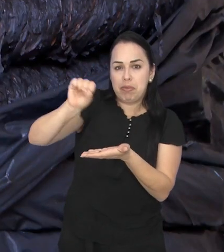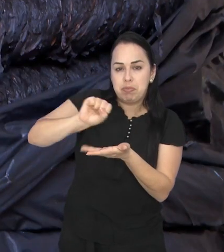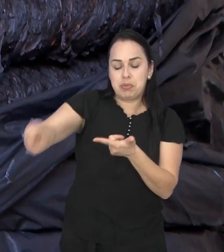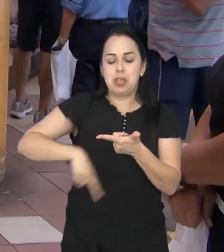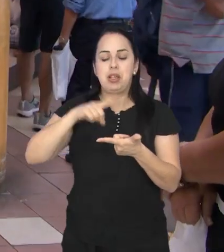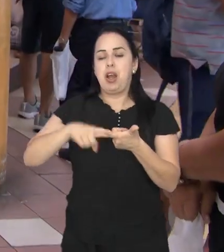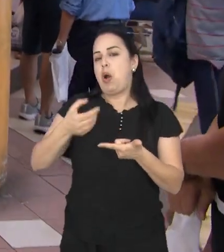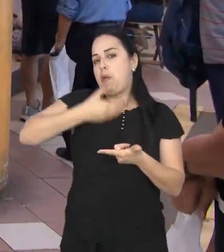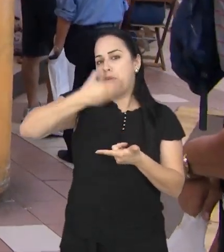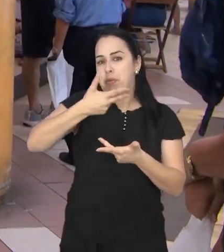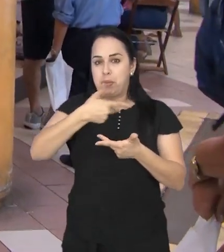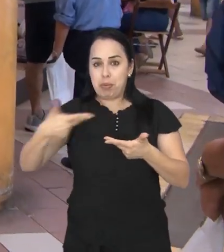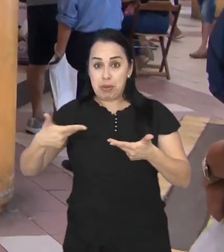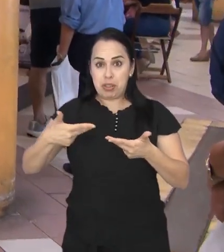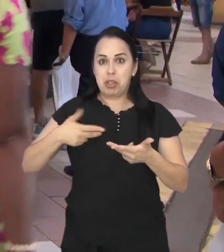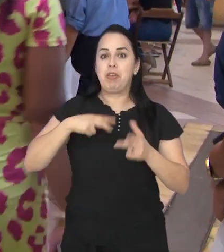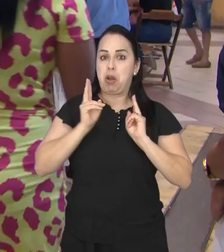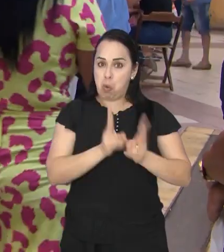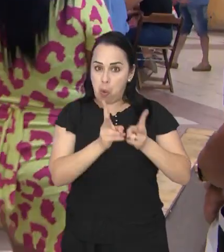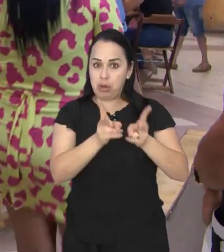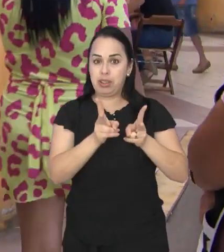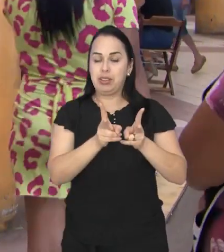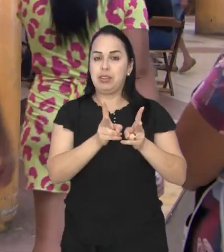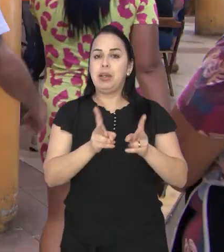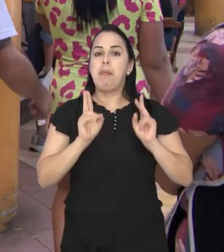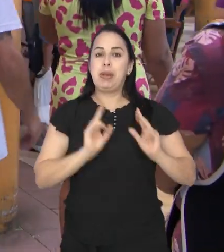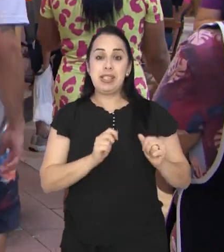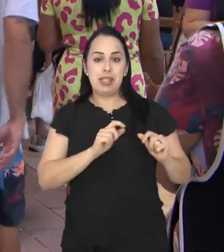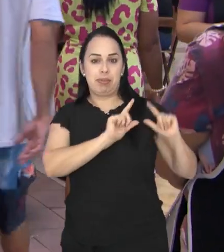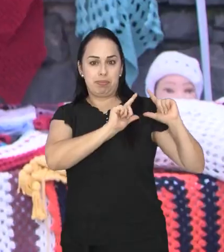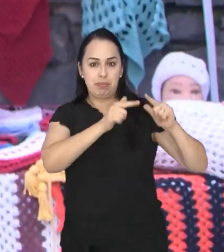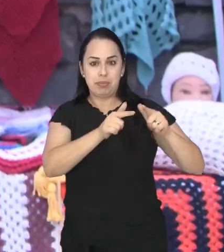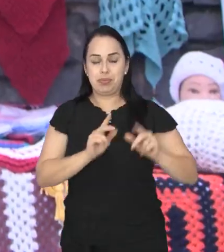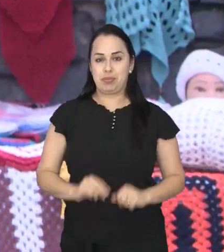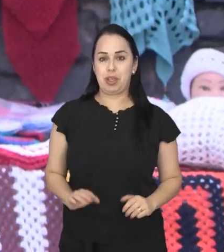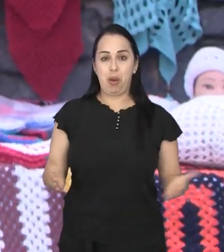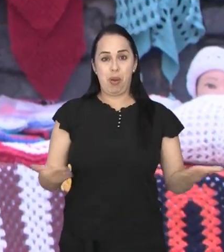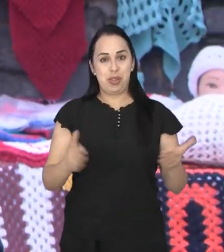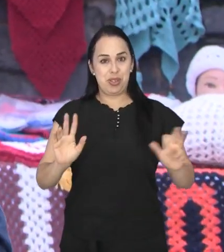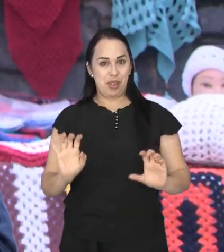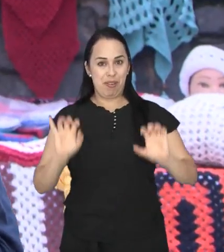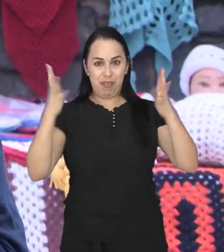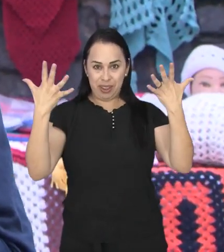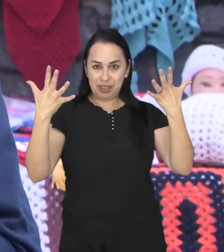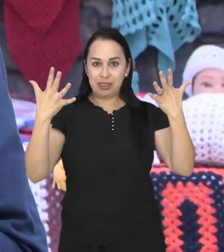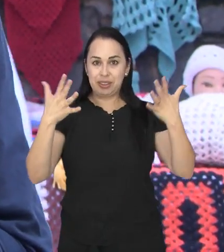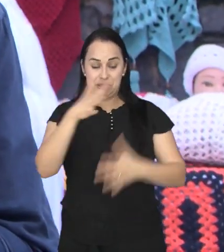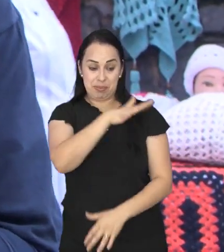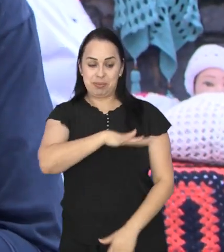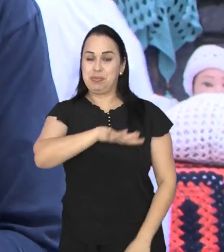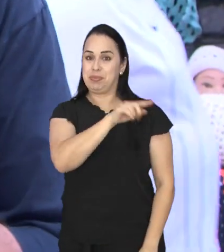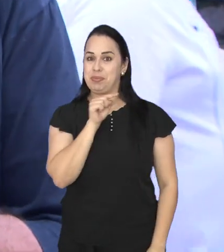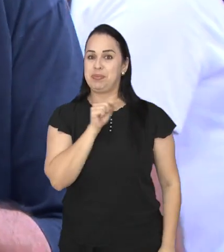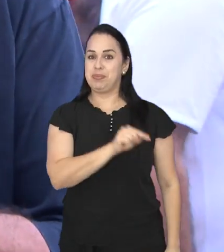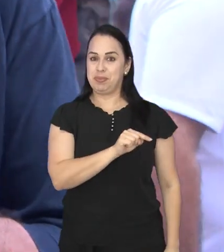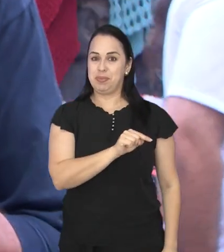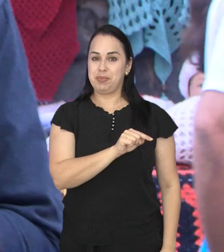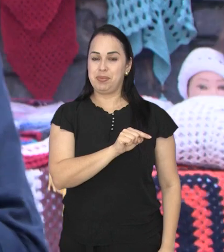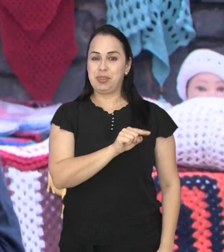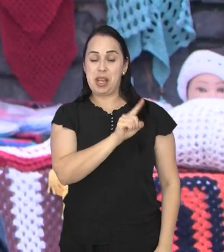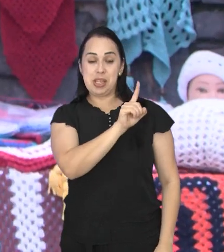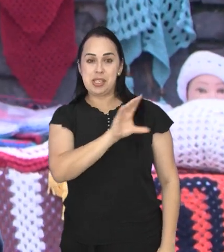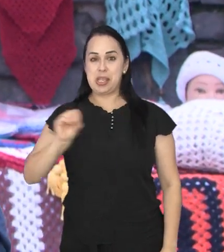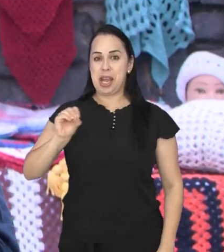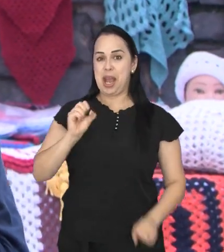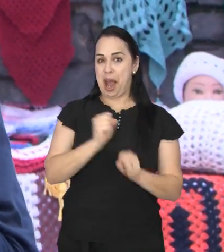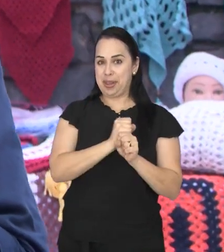produtos. Um passado que deve ser protegido e comemorado. Hoje é dia de festa. O Mercado Municipal de São José dos Campos